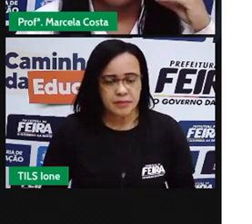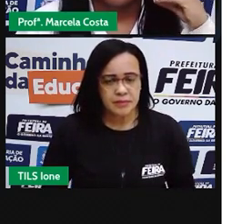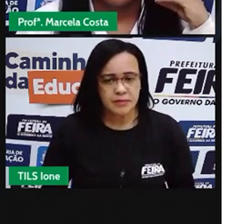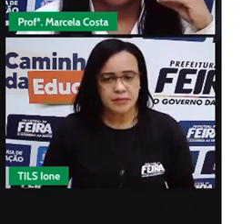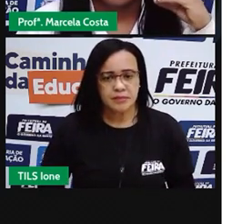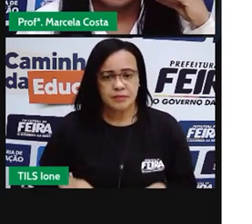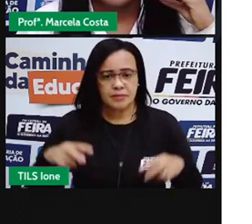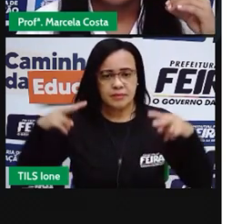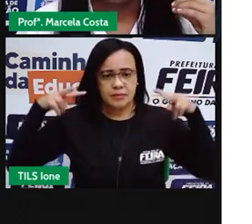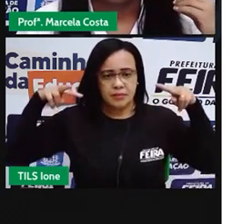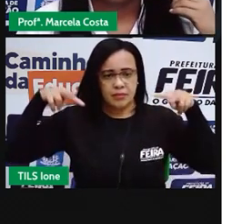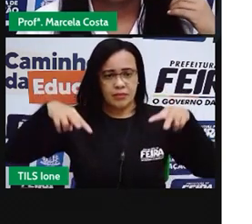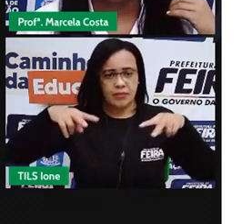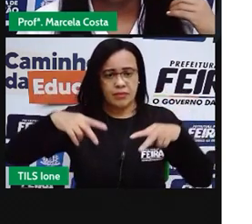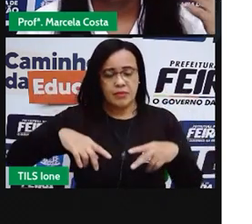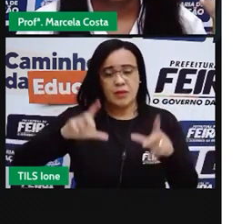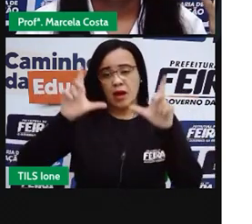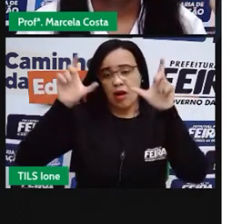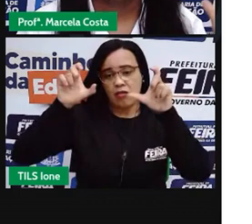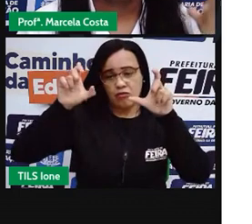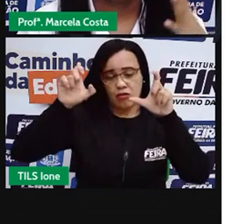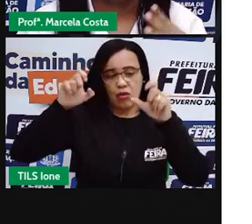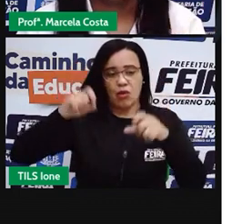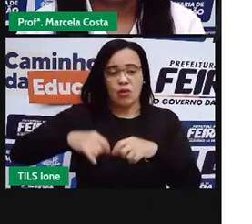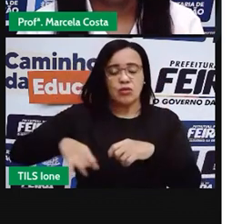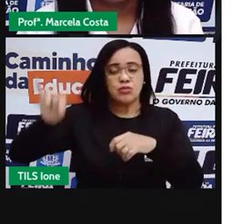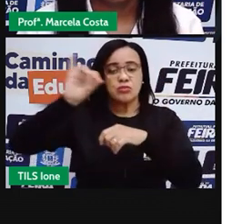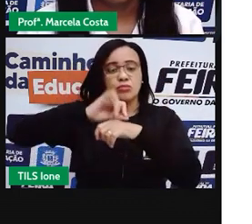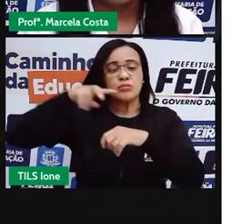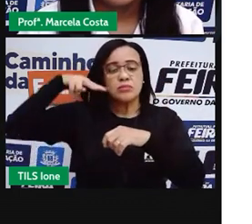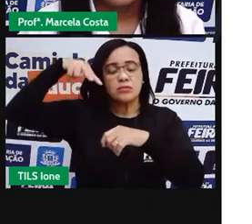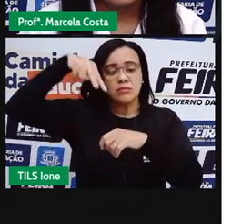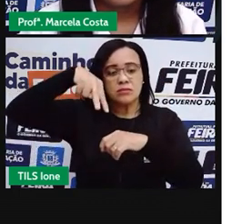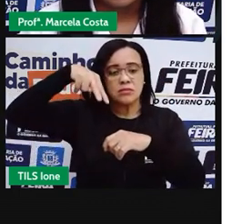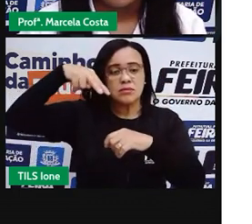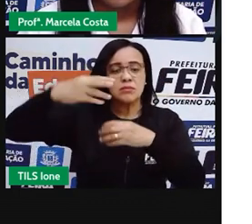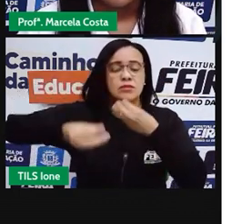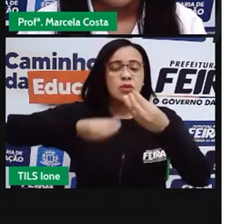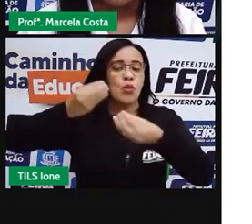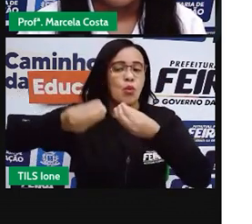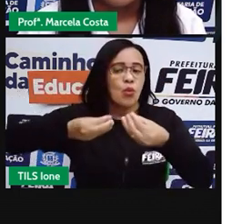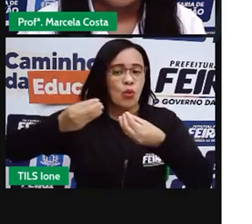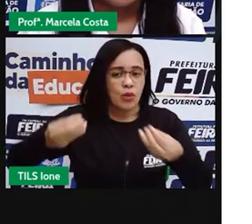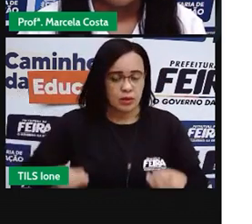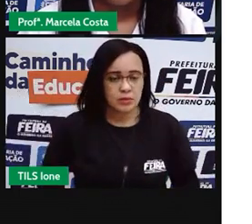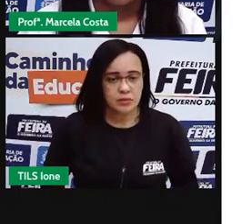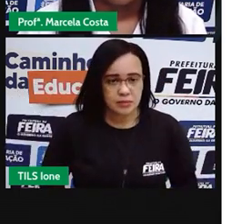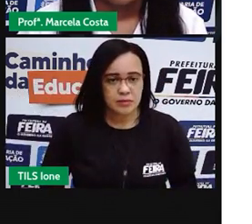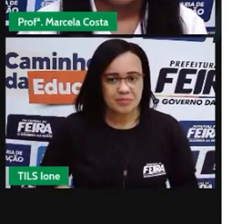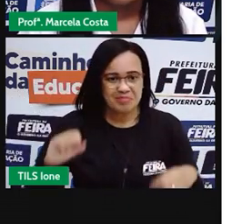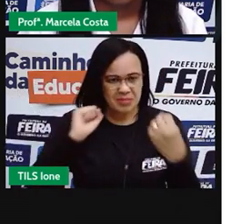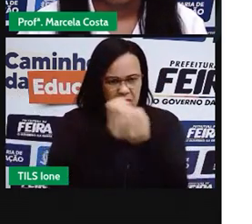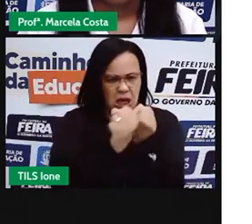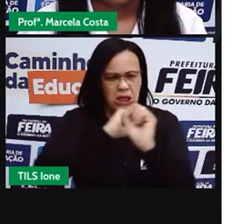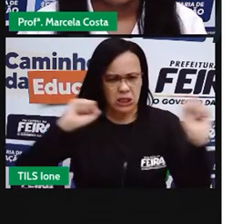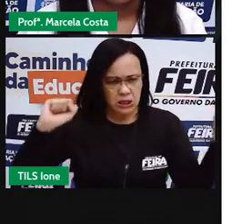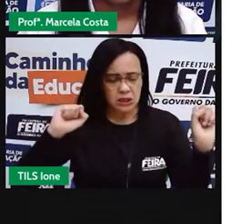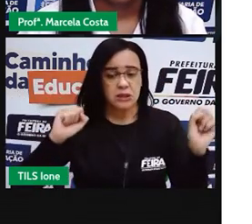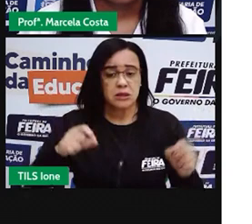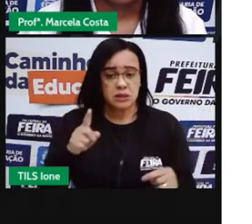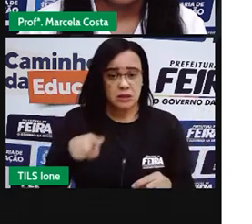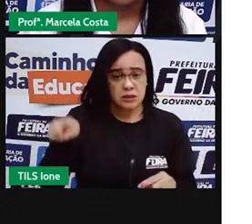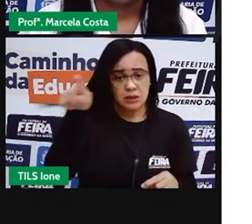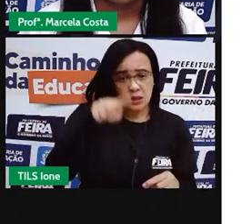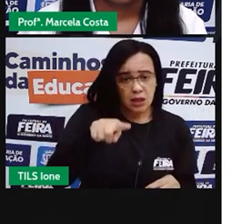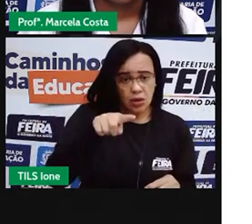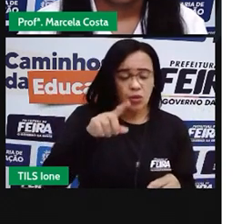foto tirada... Então, mostrando a amplitude aí dessa Avenida. E na outra, a